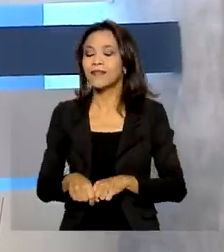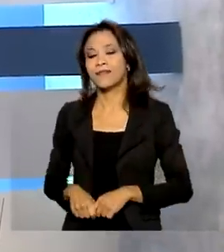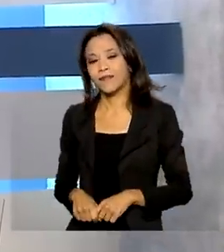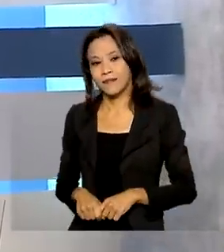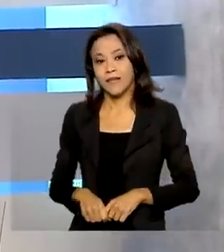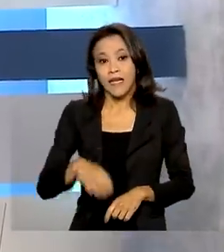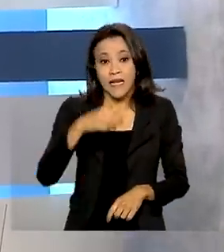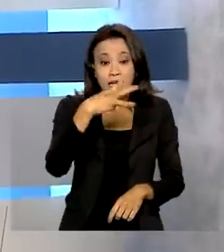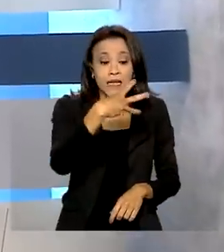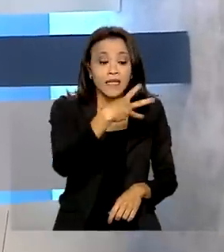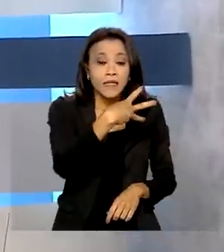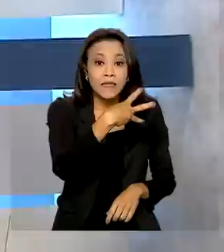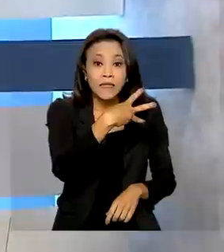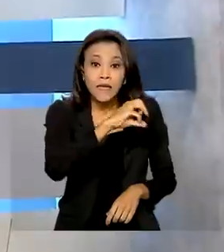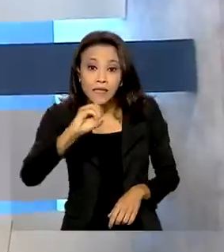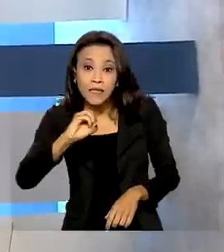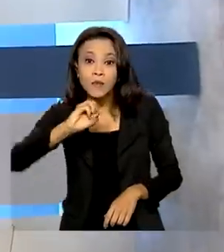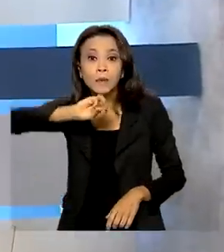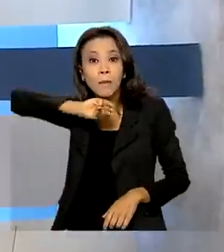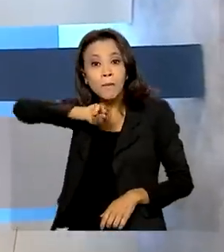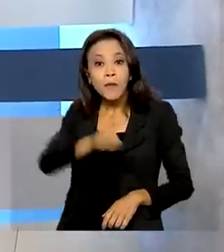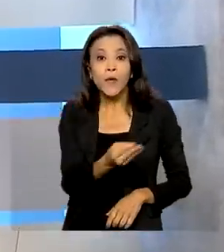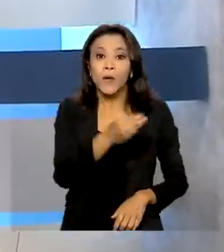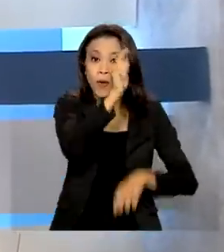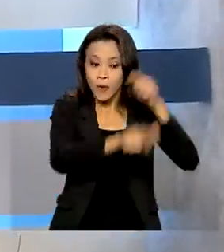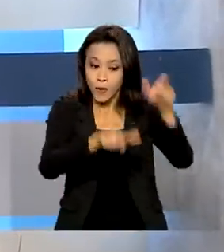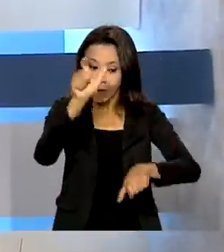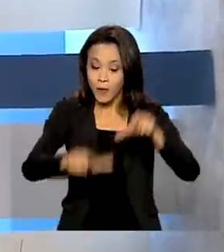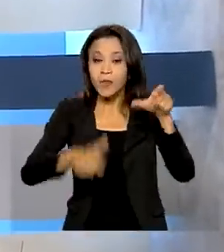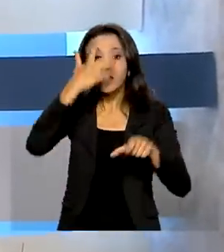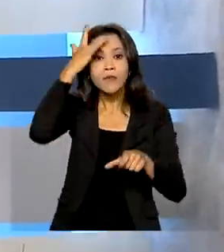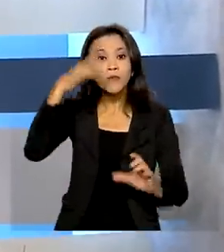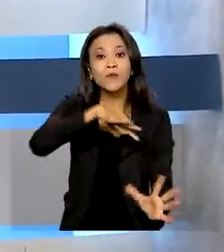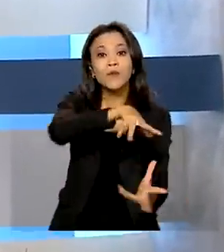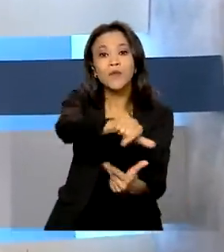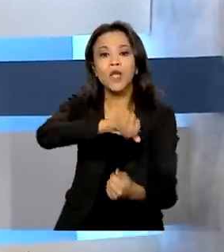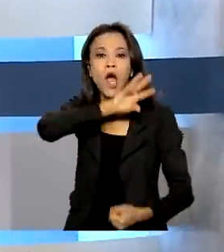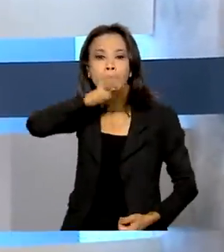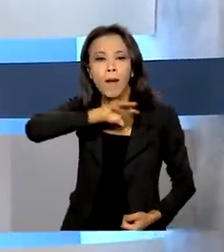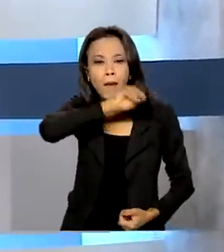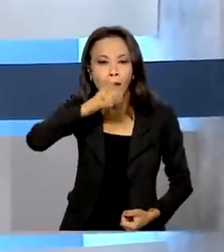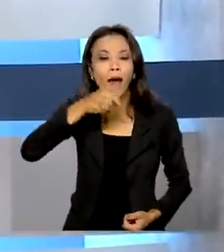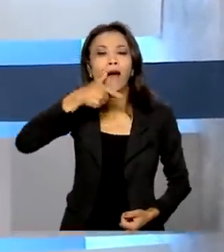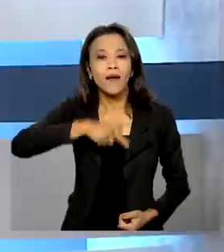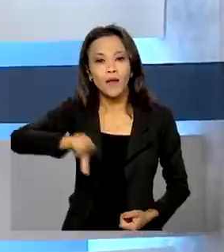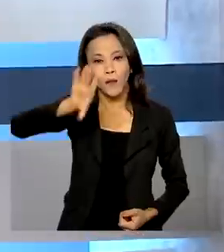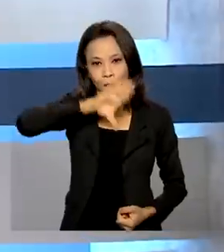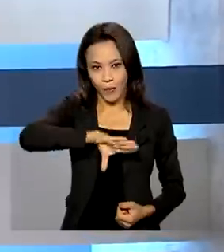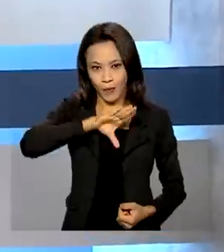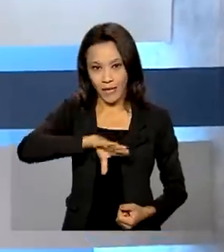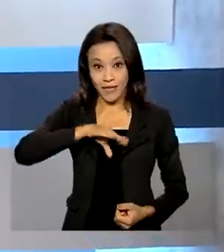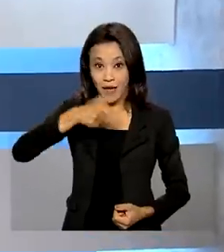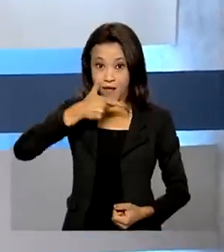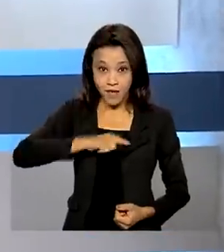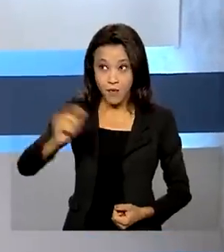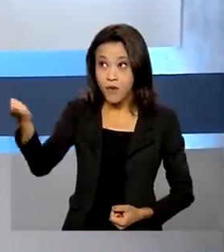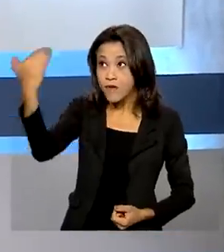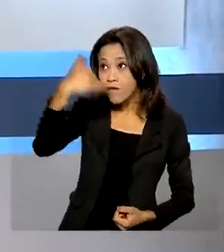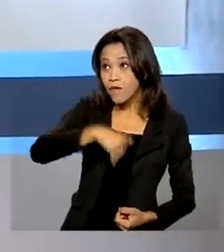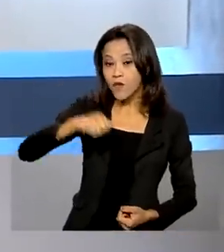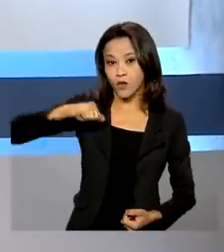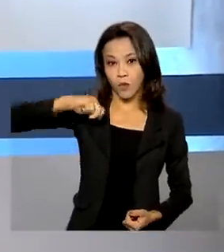300 milhões de pessoas em todo o mundo falam português. A língua que veio de Portugal se